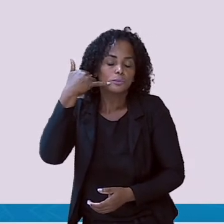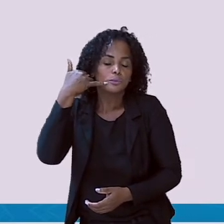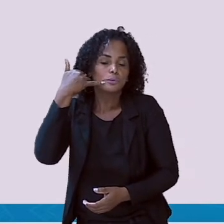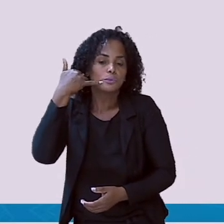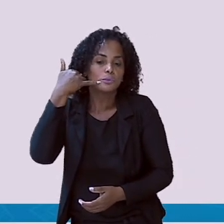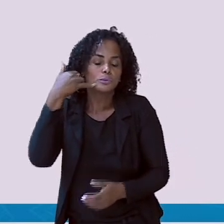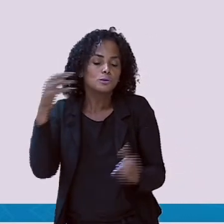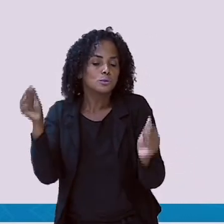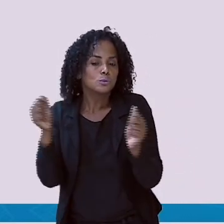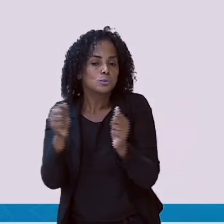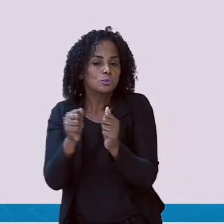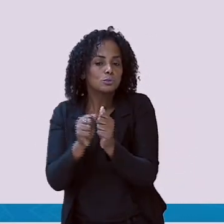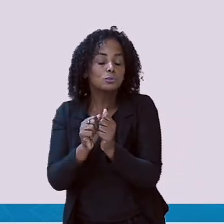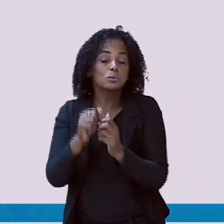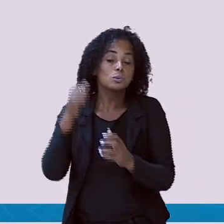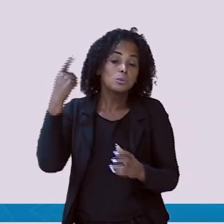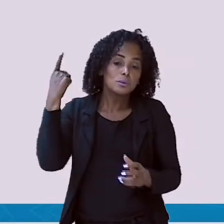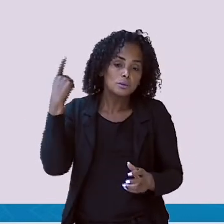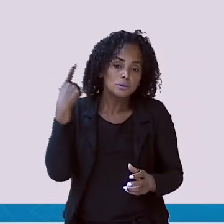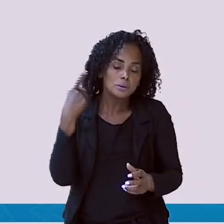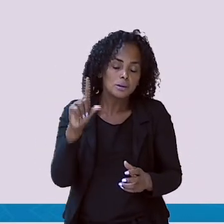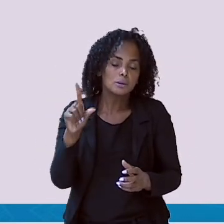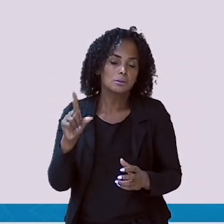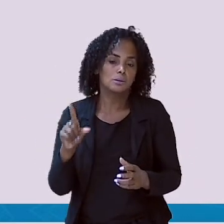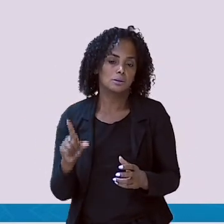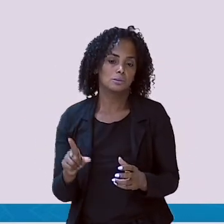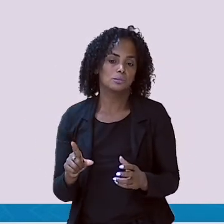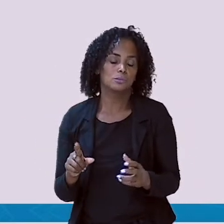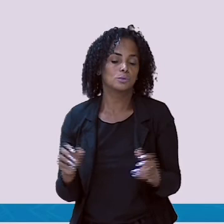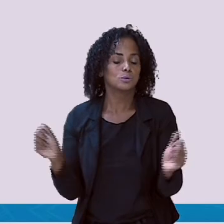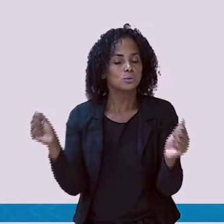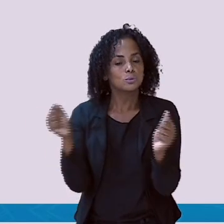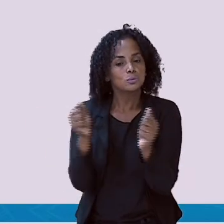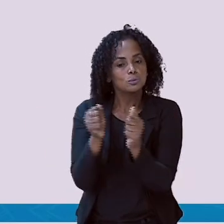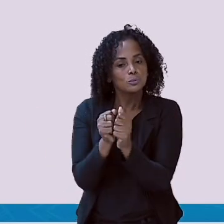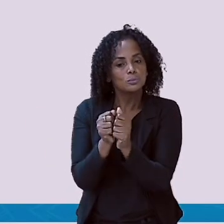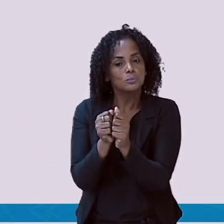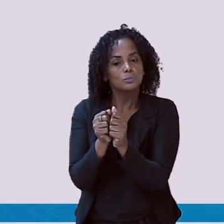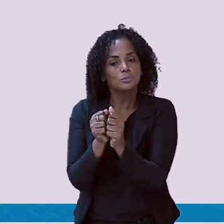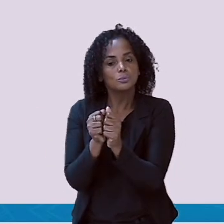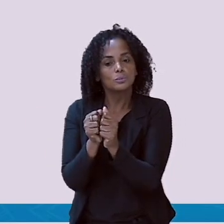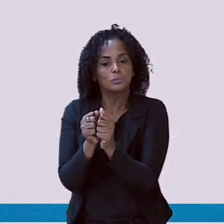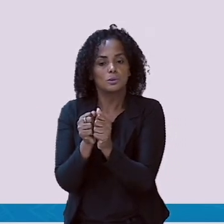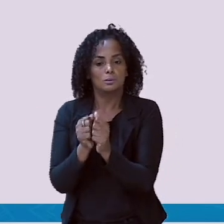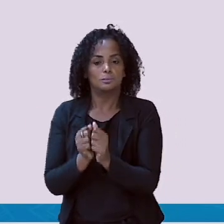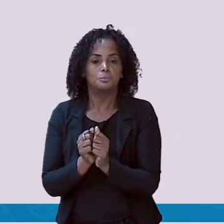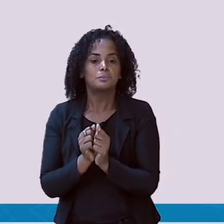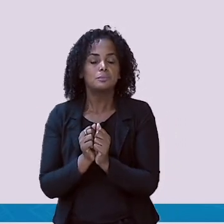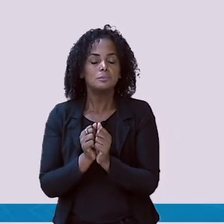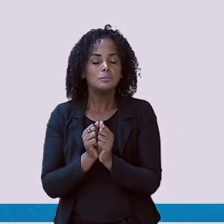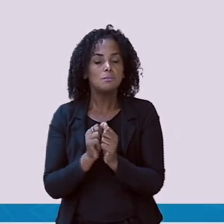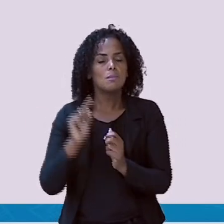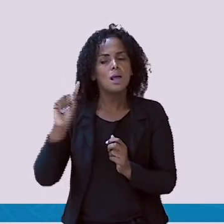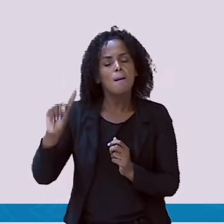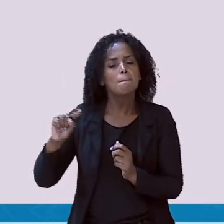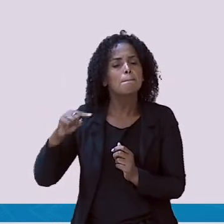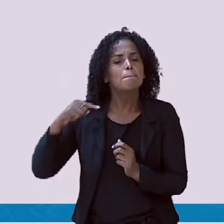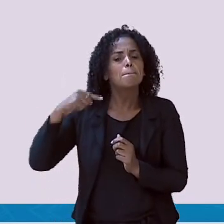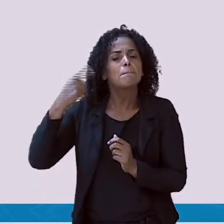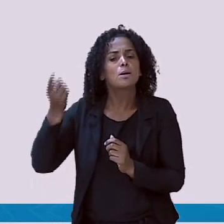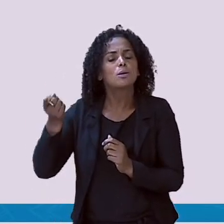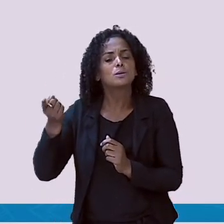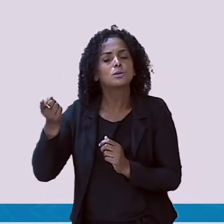Conseguimos juntar as sílabas e formar a palavra. Viram só? Vamos para o nosso próximo